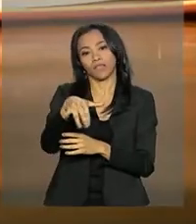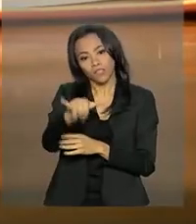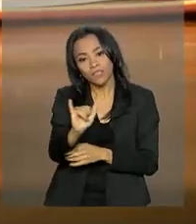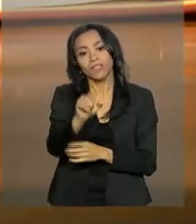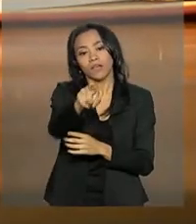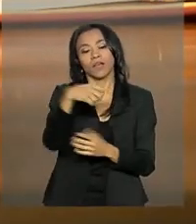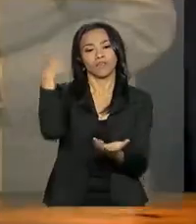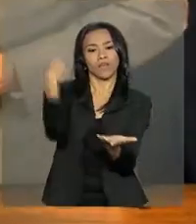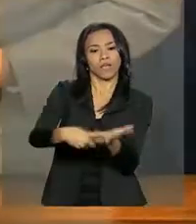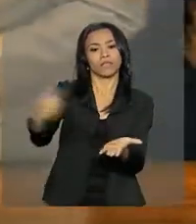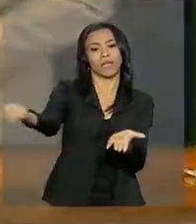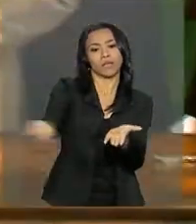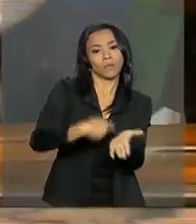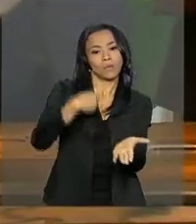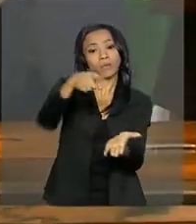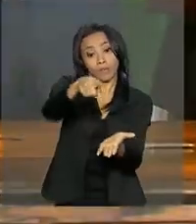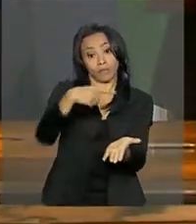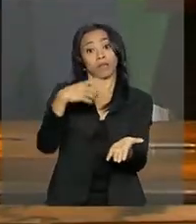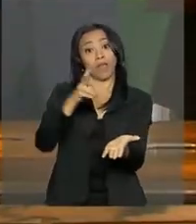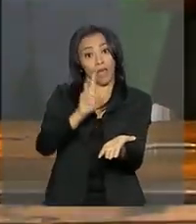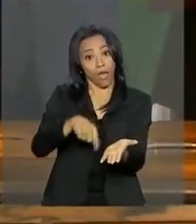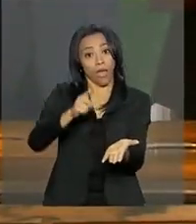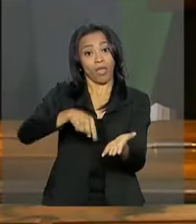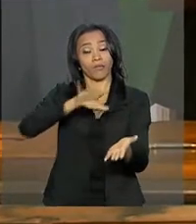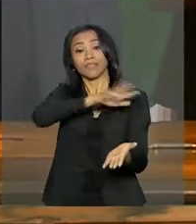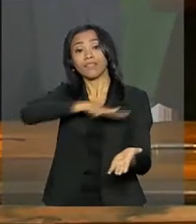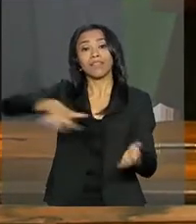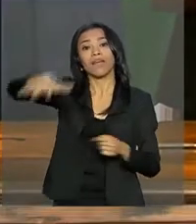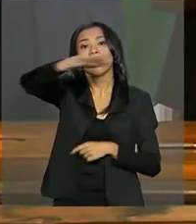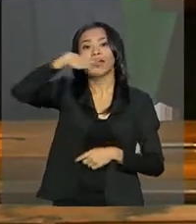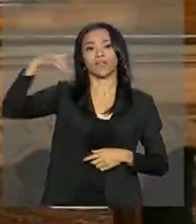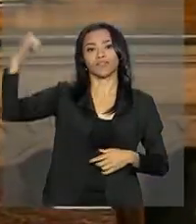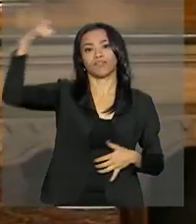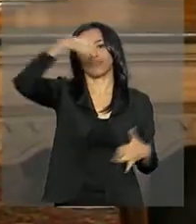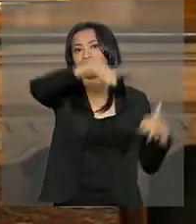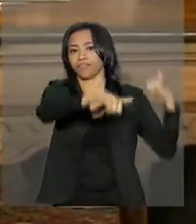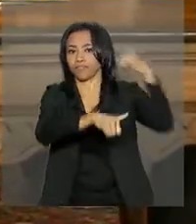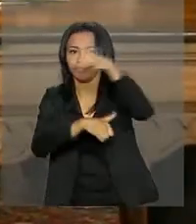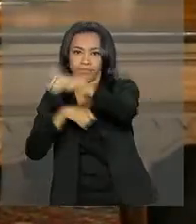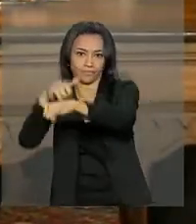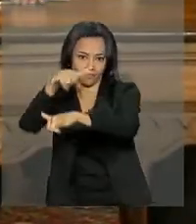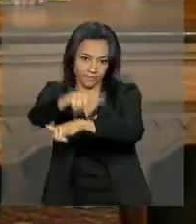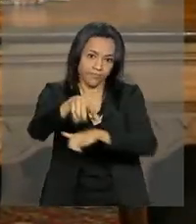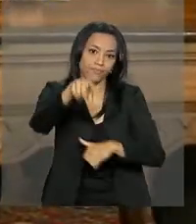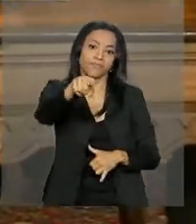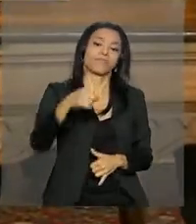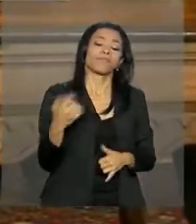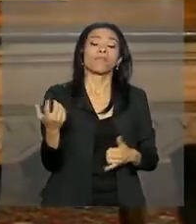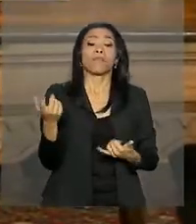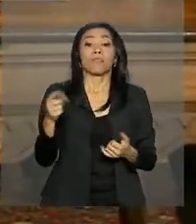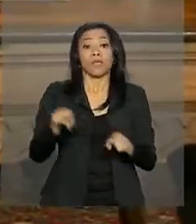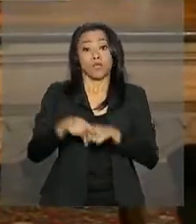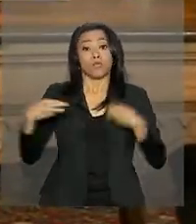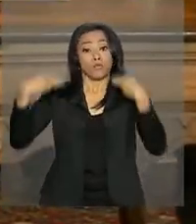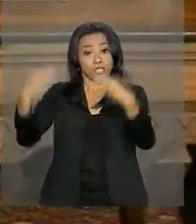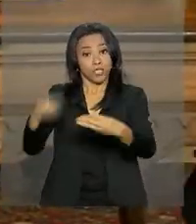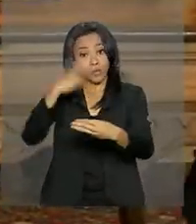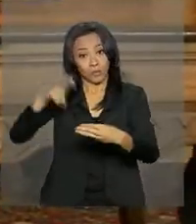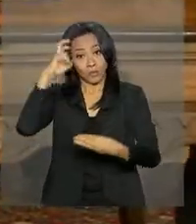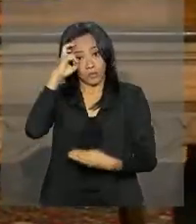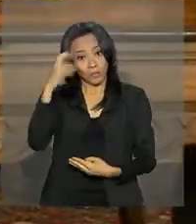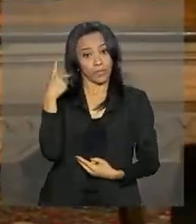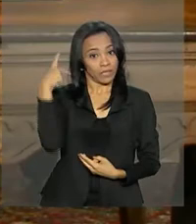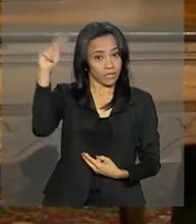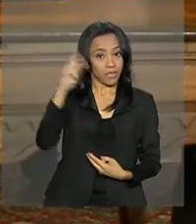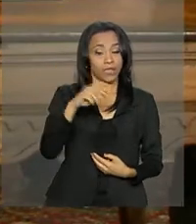a estabelecer e explorar serviços aéreos entre os territórios. O Ministério da Agricultura brasileiro e o Ministério da Agricultura